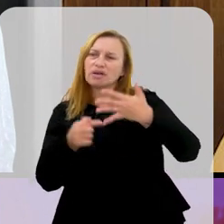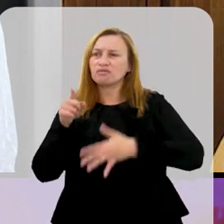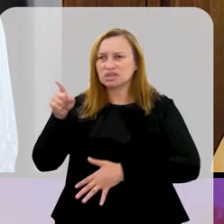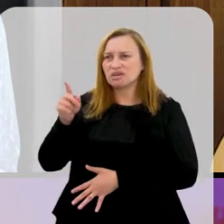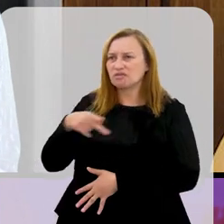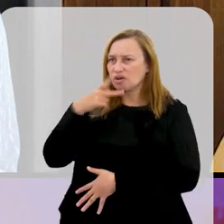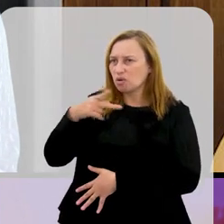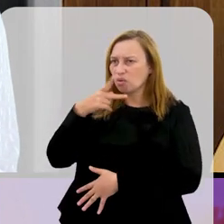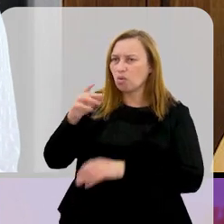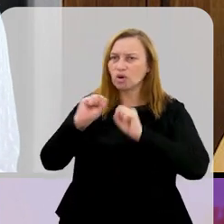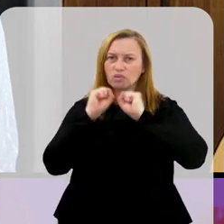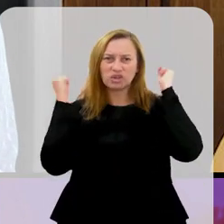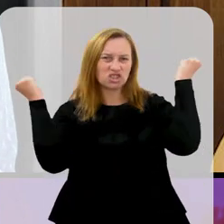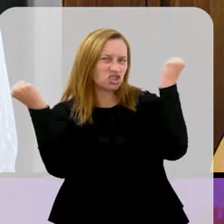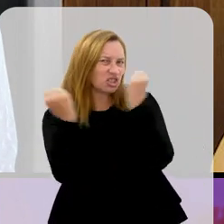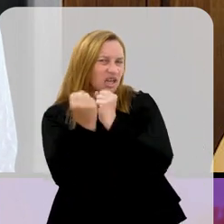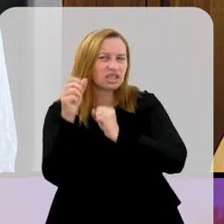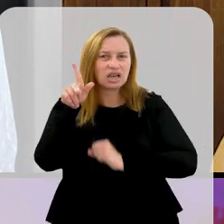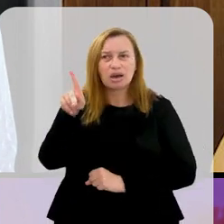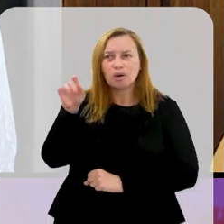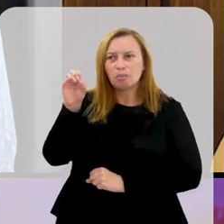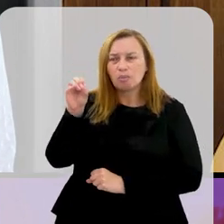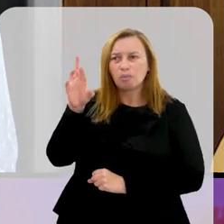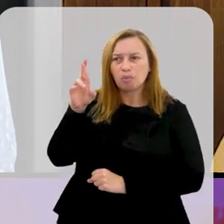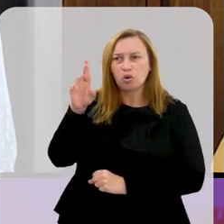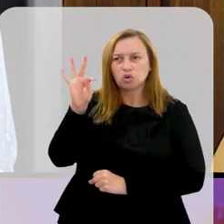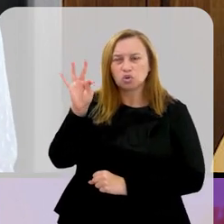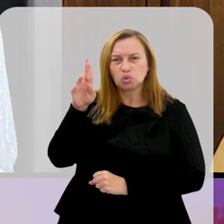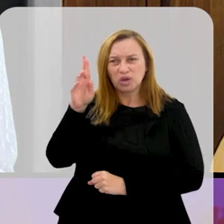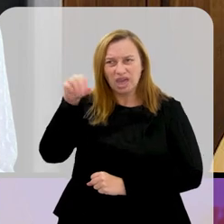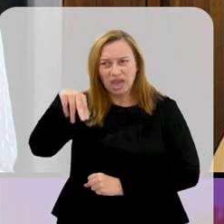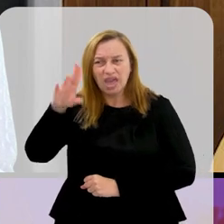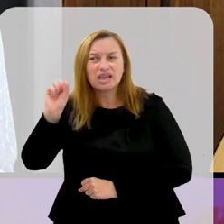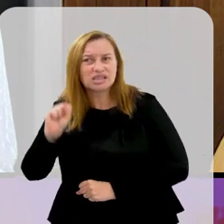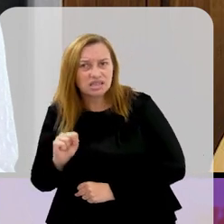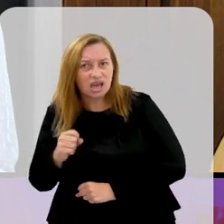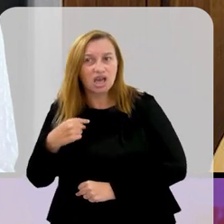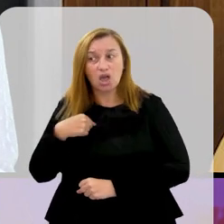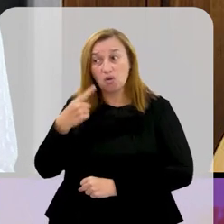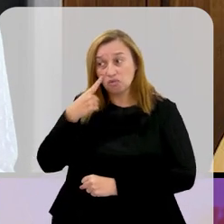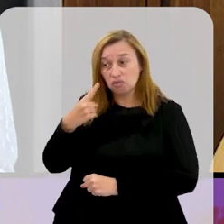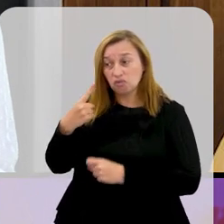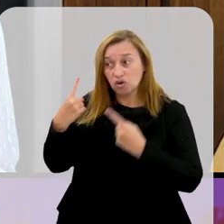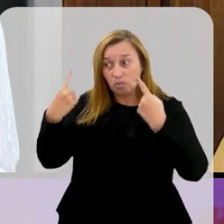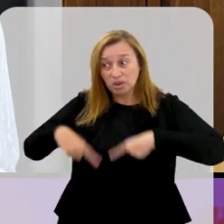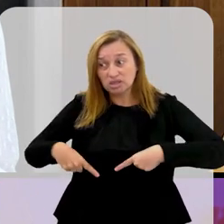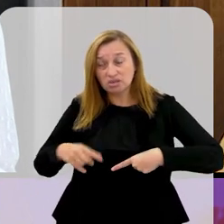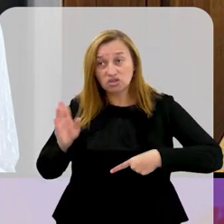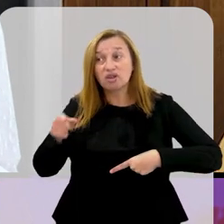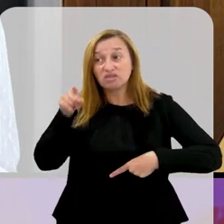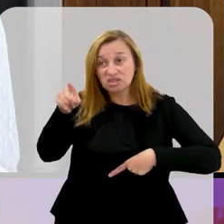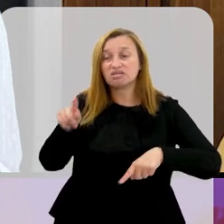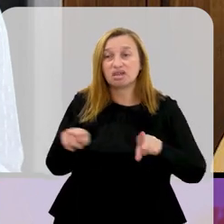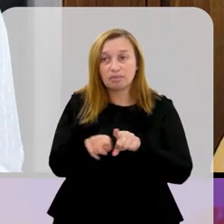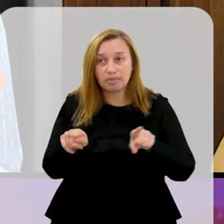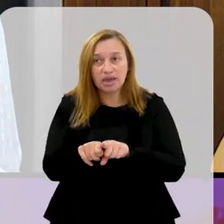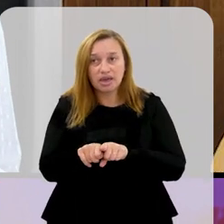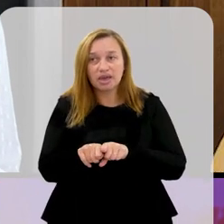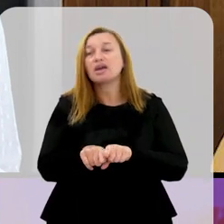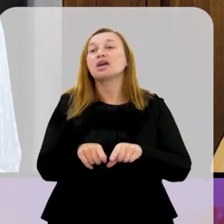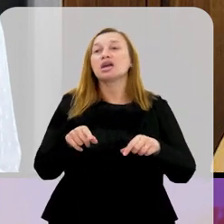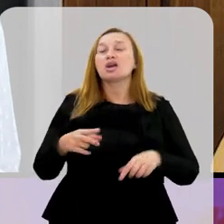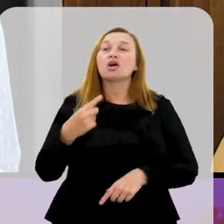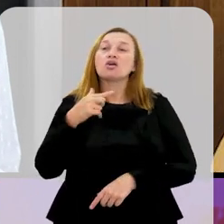relacionou, por exemplo, o estádio da Portuguesa, eu fiz vários jogos ali, como você também fez, quando foi